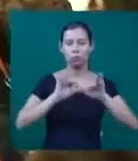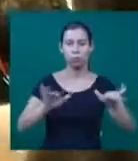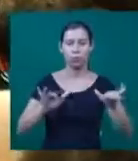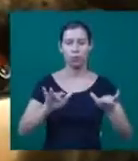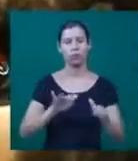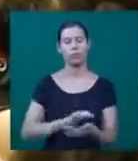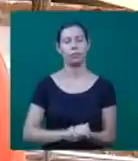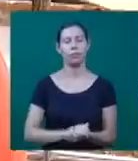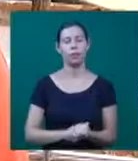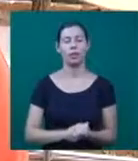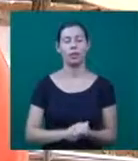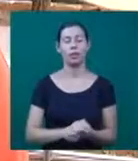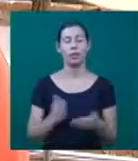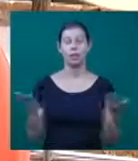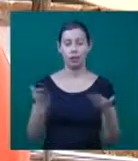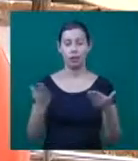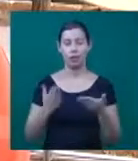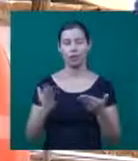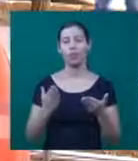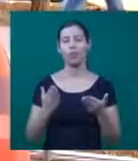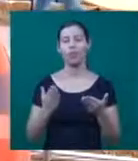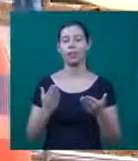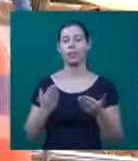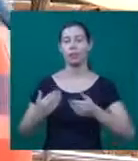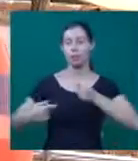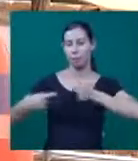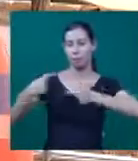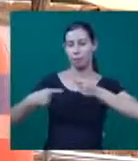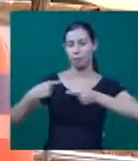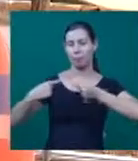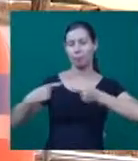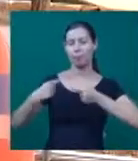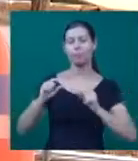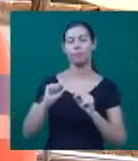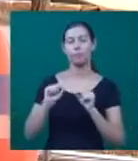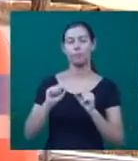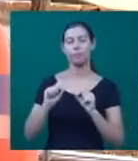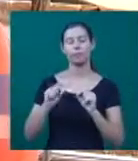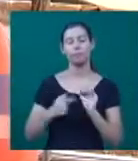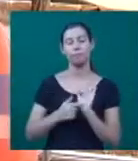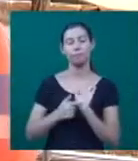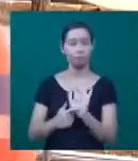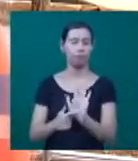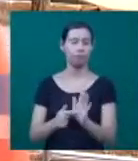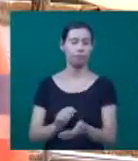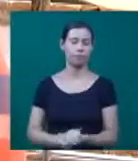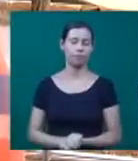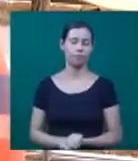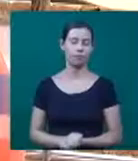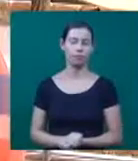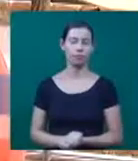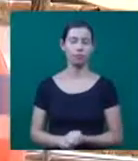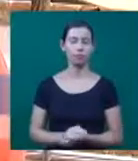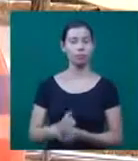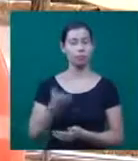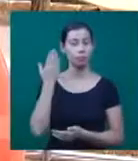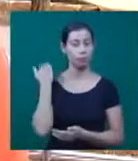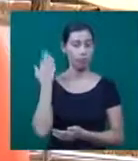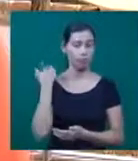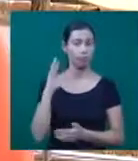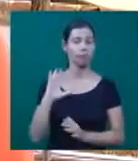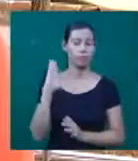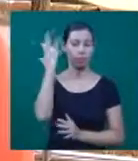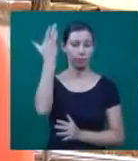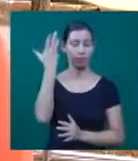combate à opressão. Eu trouxe aí um relato sobre o que aconteceu comigo, quando homens brancos tiraram o meu turbante